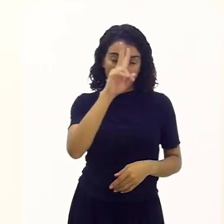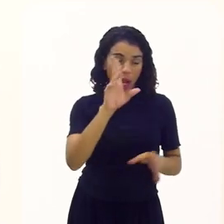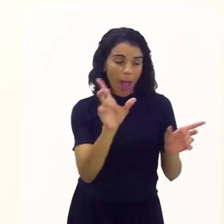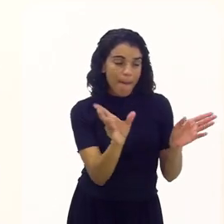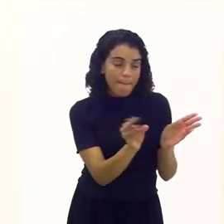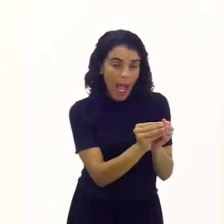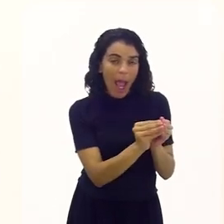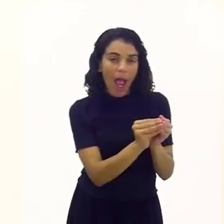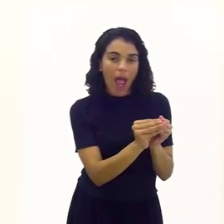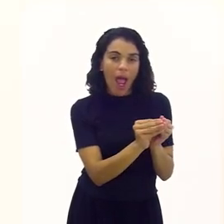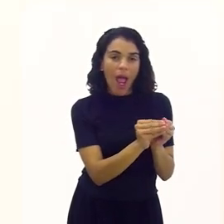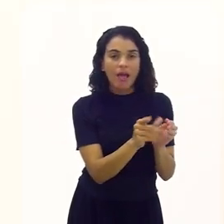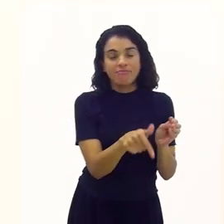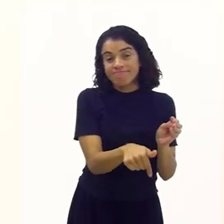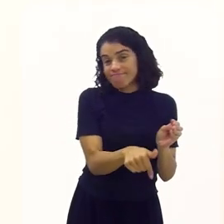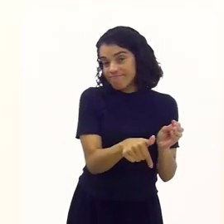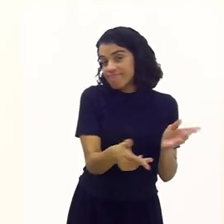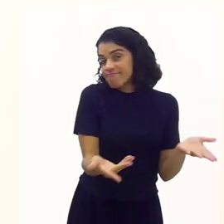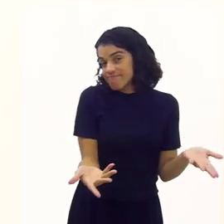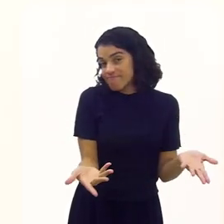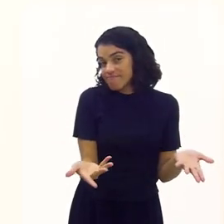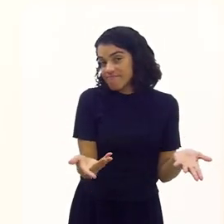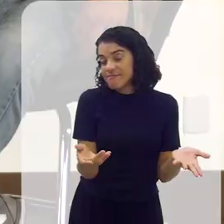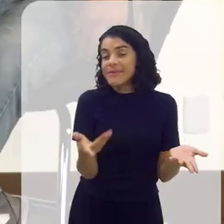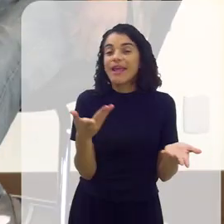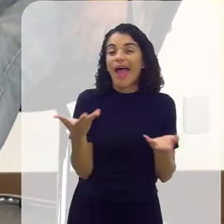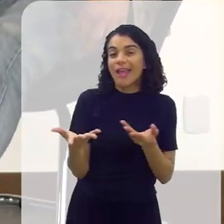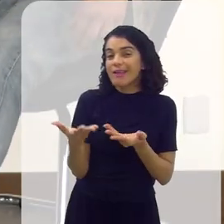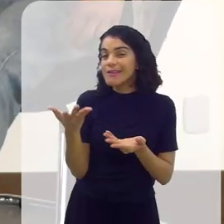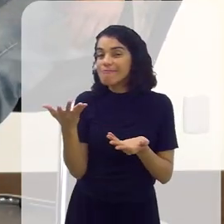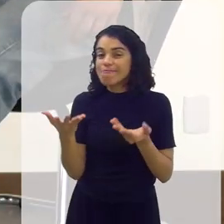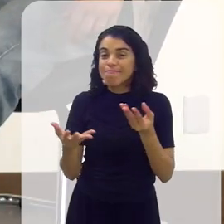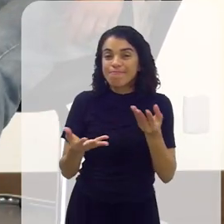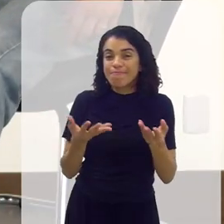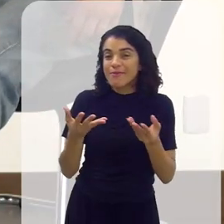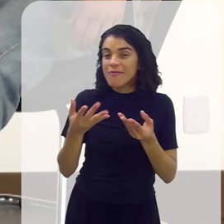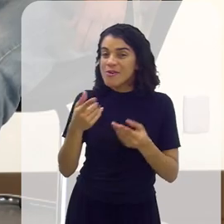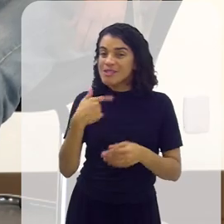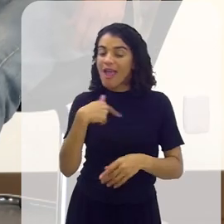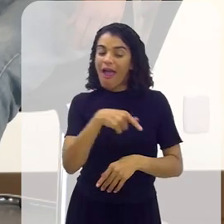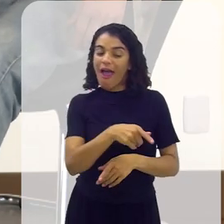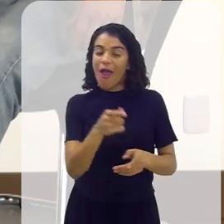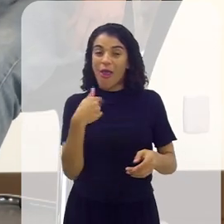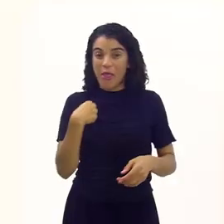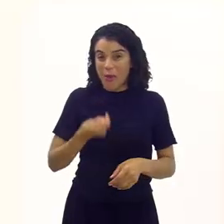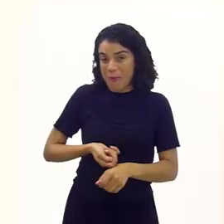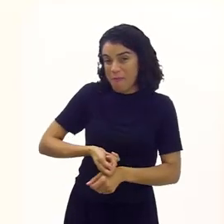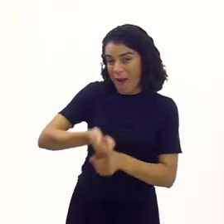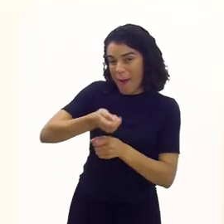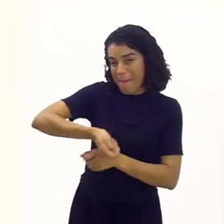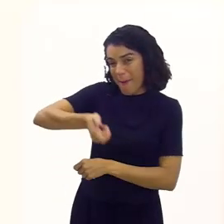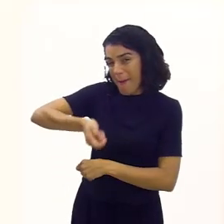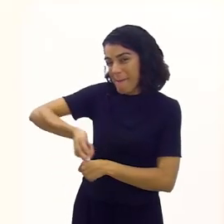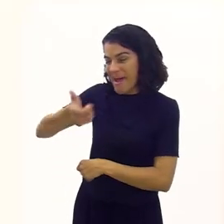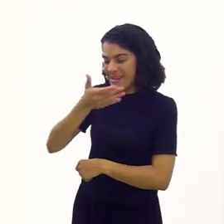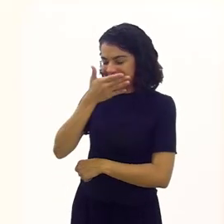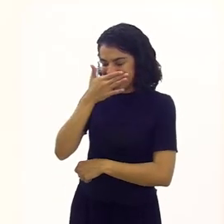e partir para aquilo que você não pode fazer nela. É. E aí você se encontra. Olha eu.